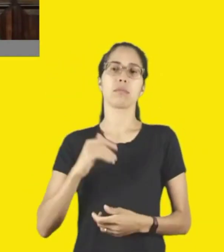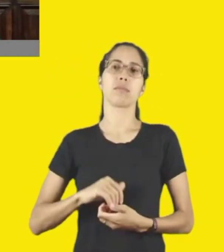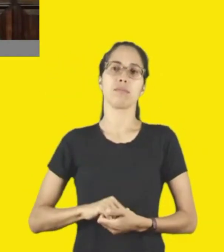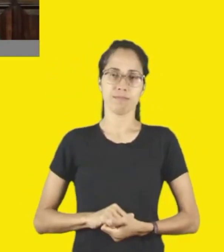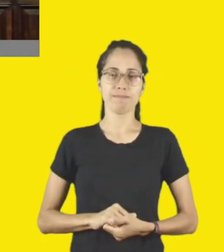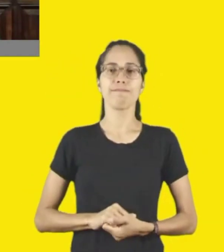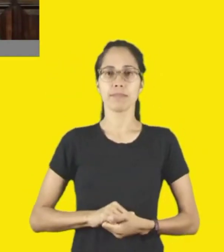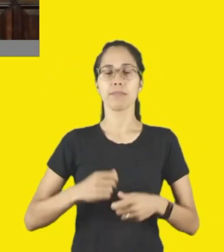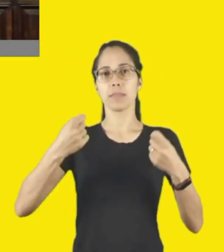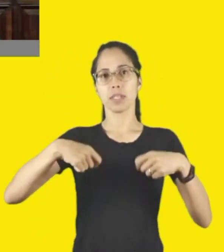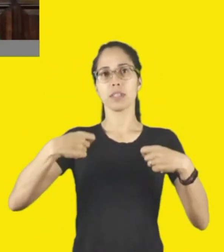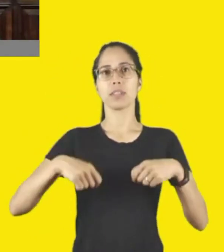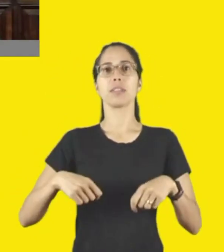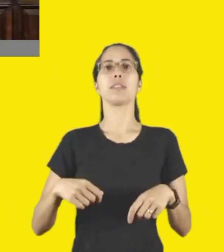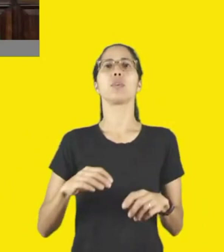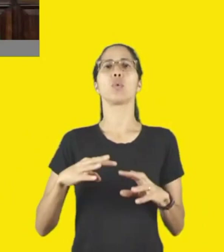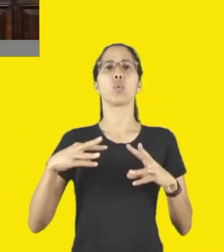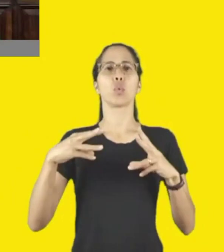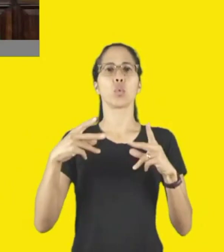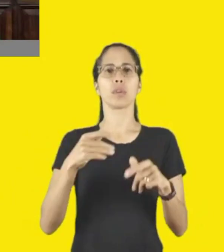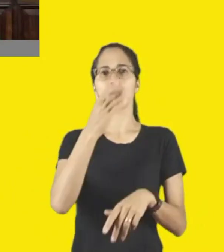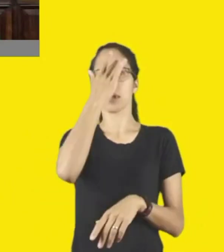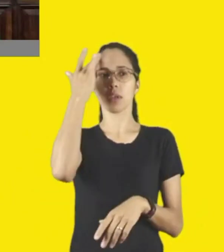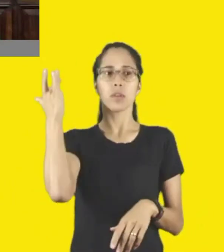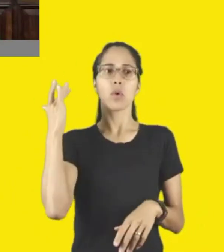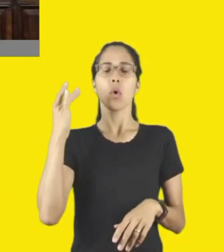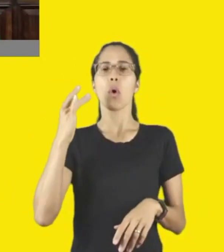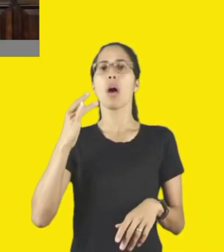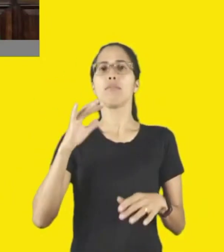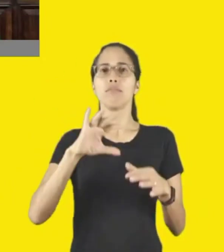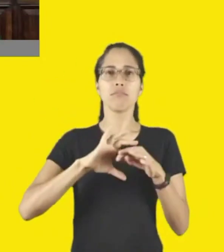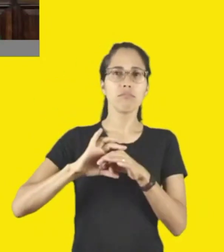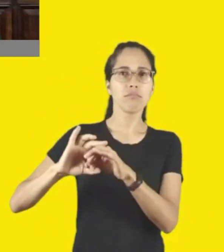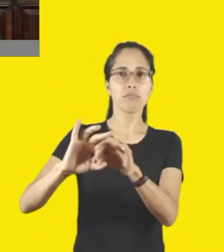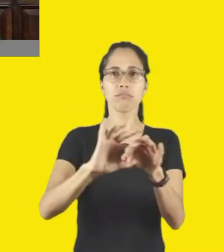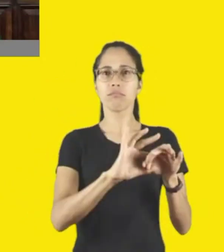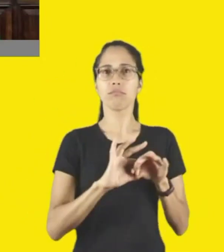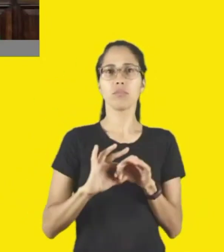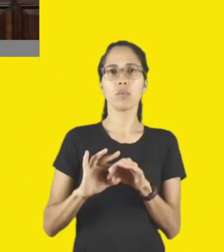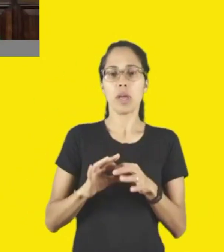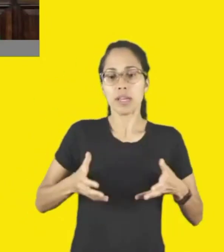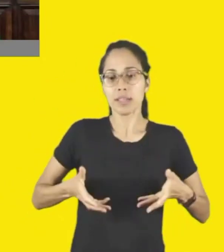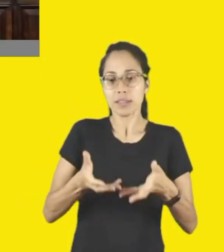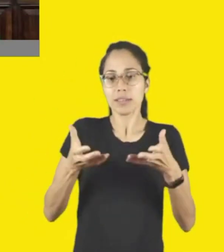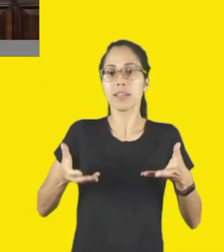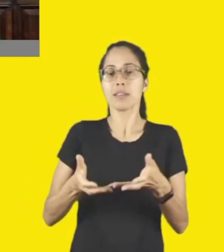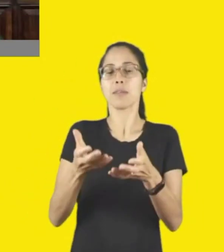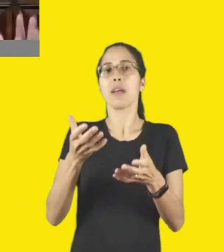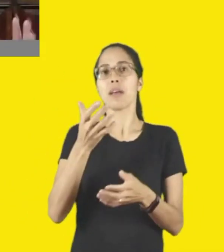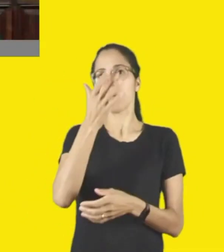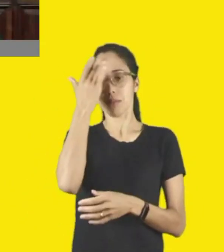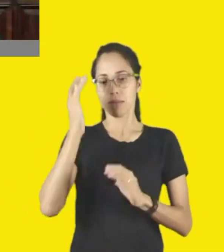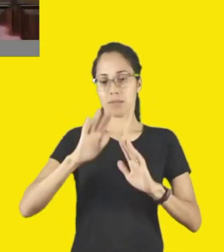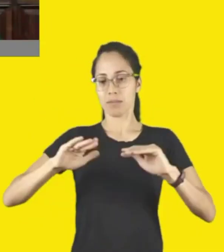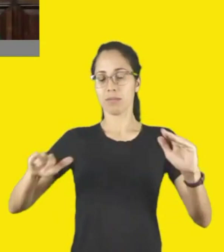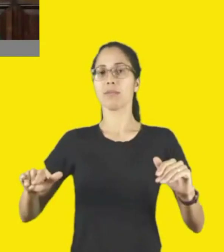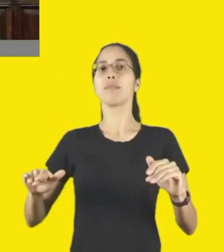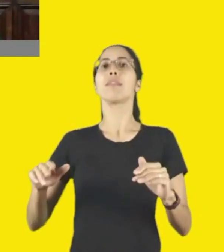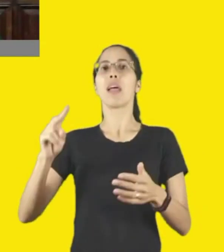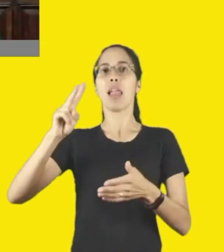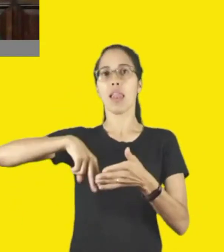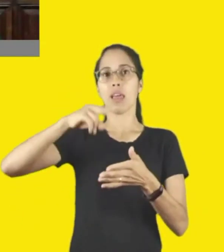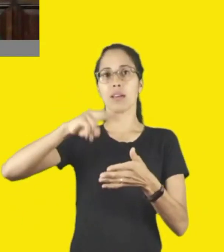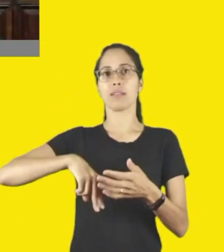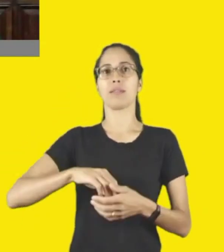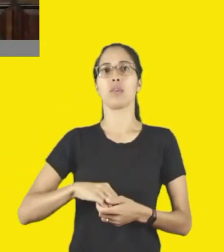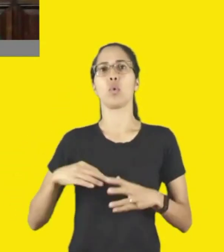precisa de todo mundo unido para voltar por essas crianças para lerem tudo, sem preconceito também, todas